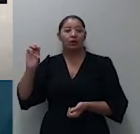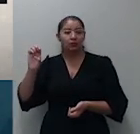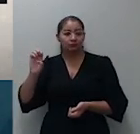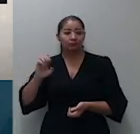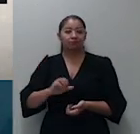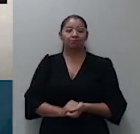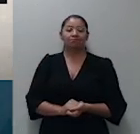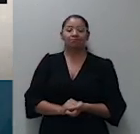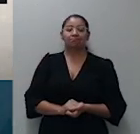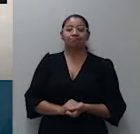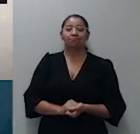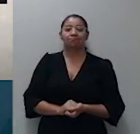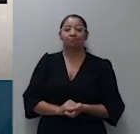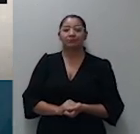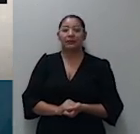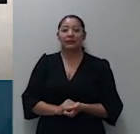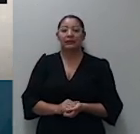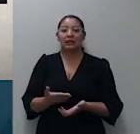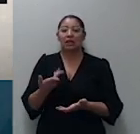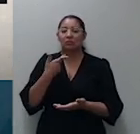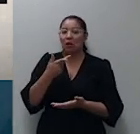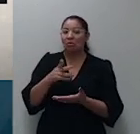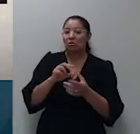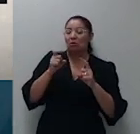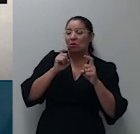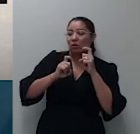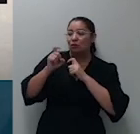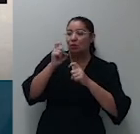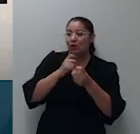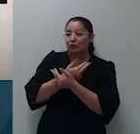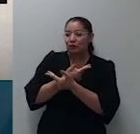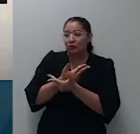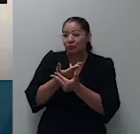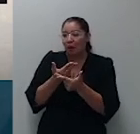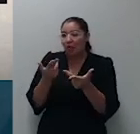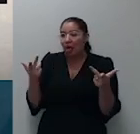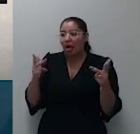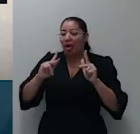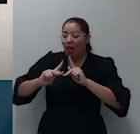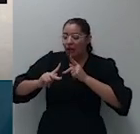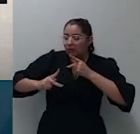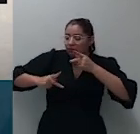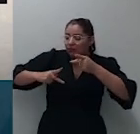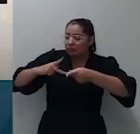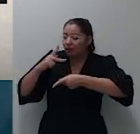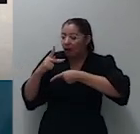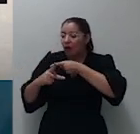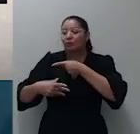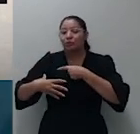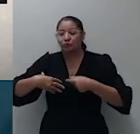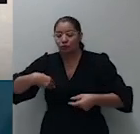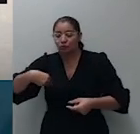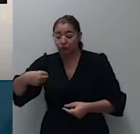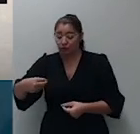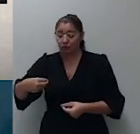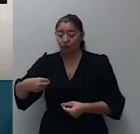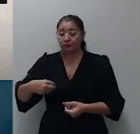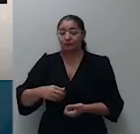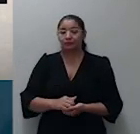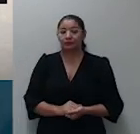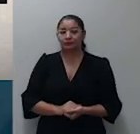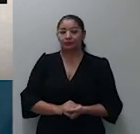não dispõe da administração dos bens herdados dos seus filhos porque o falecido pai expressamente deixou